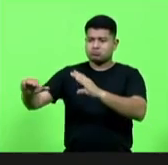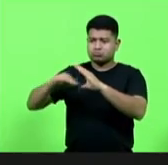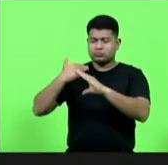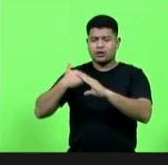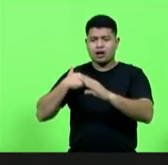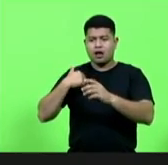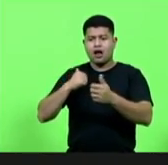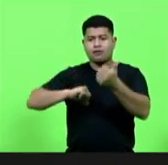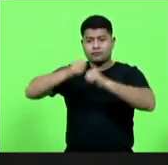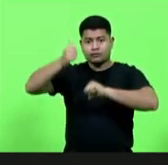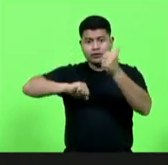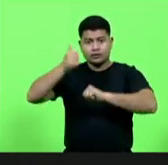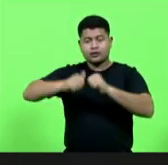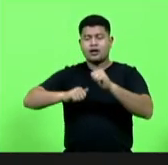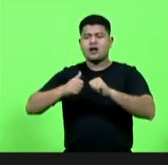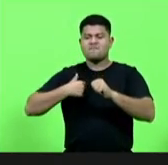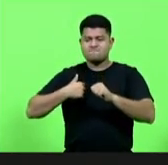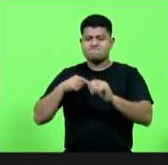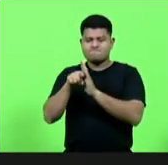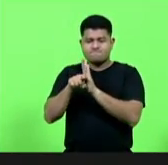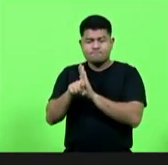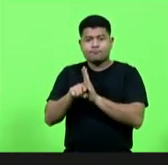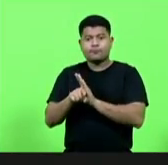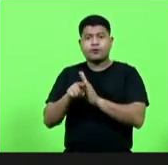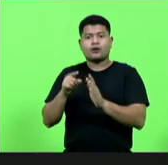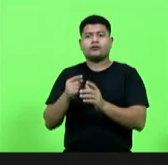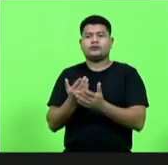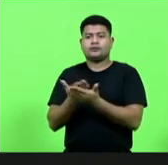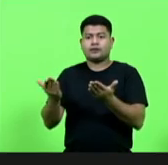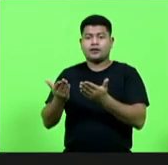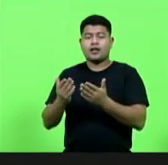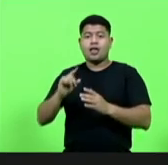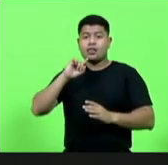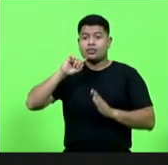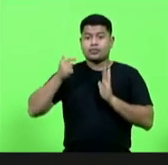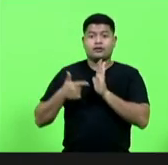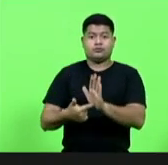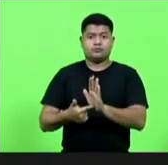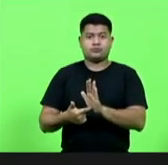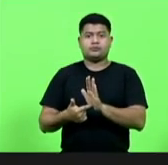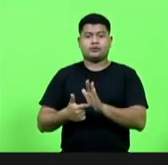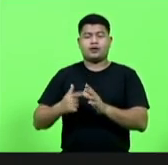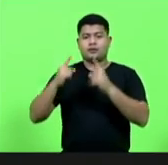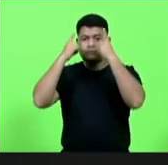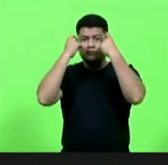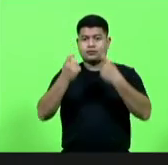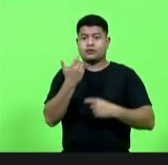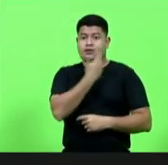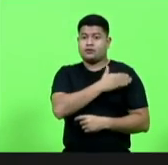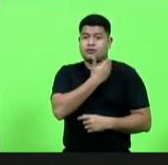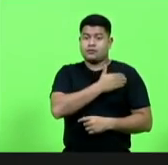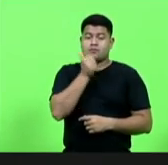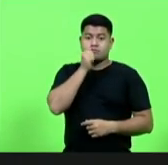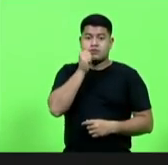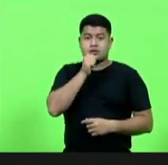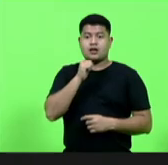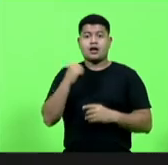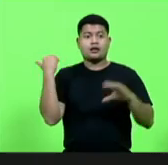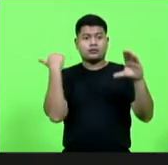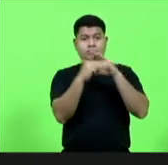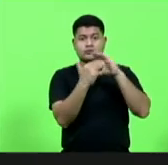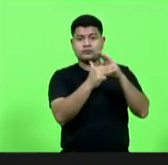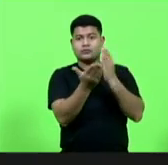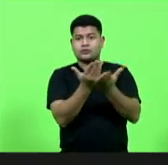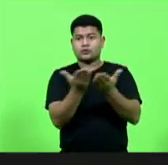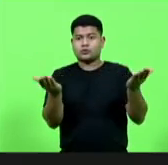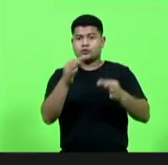aos órgãos competentes denúncias de violência doméstica e discriminação contra a mulher. Já temos